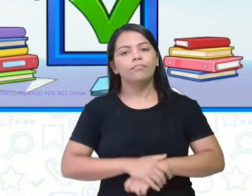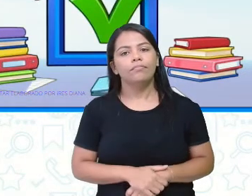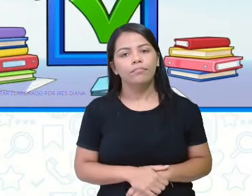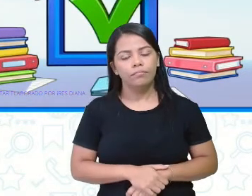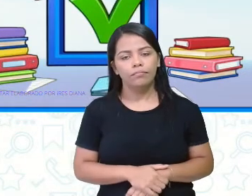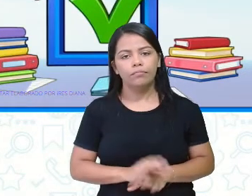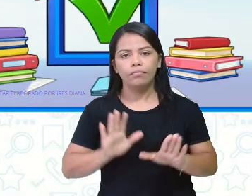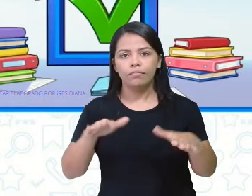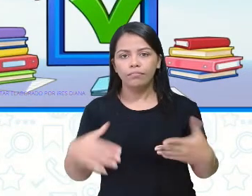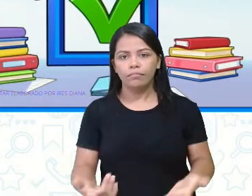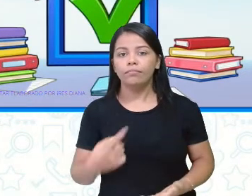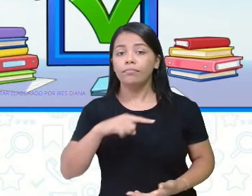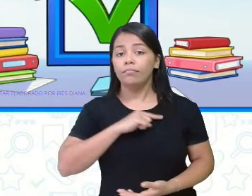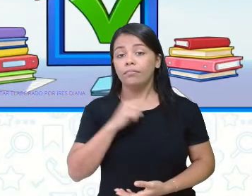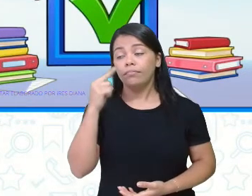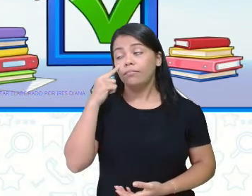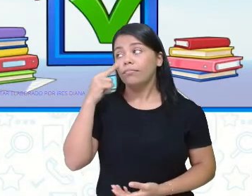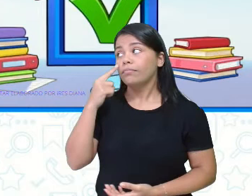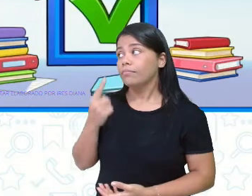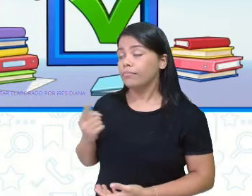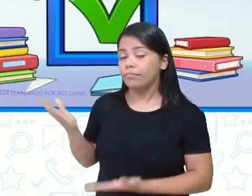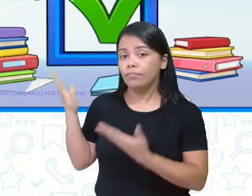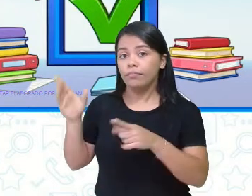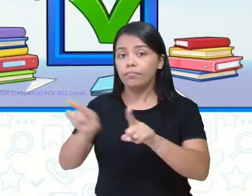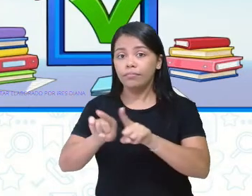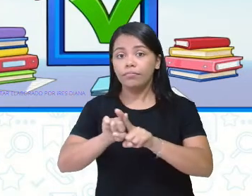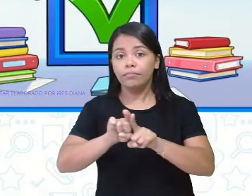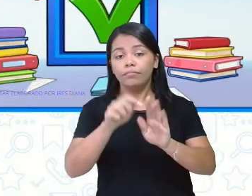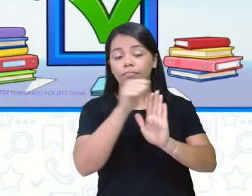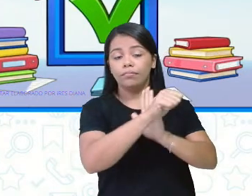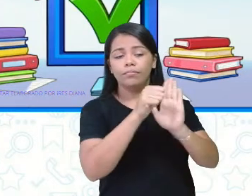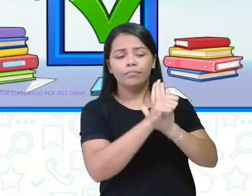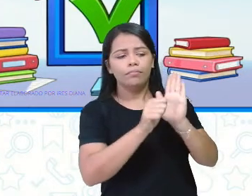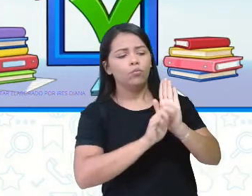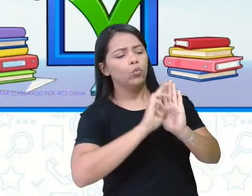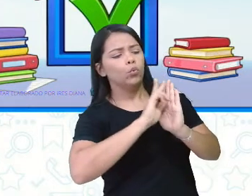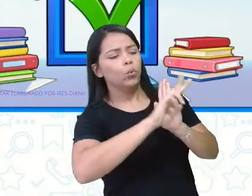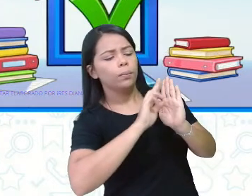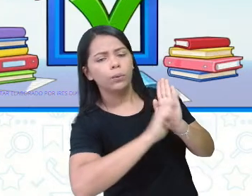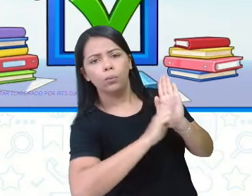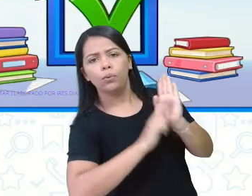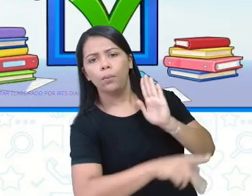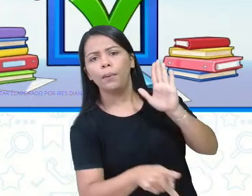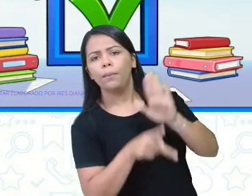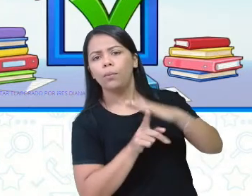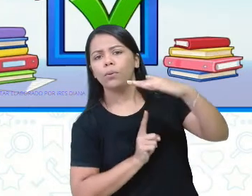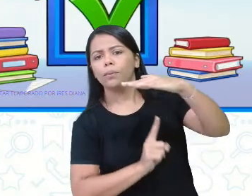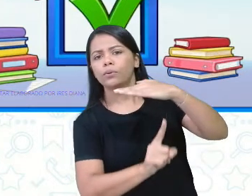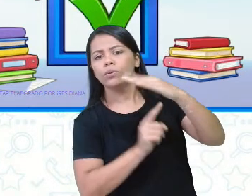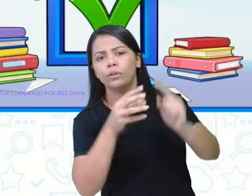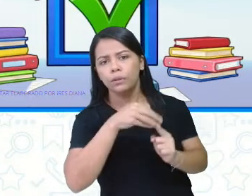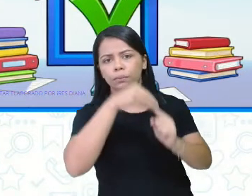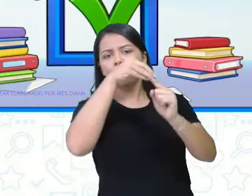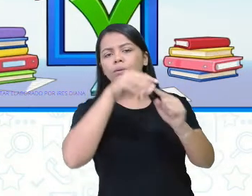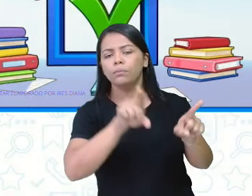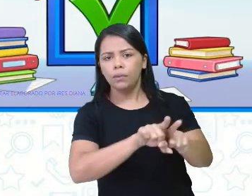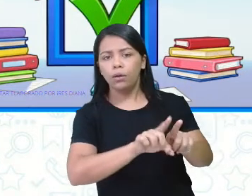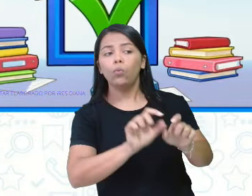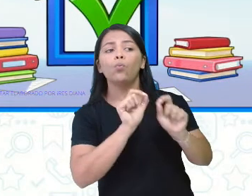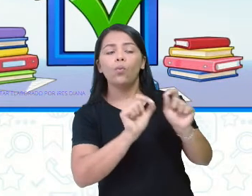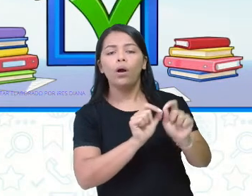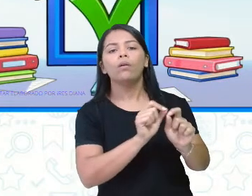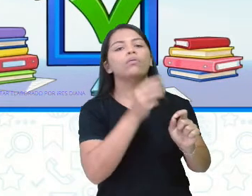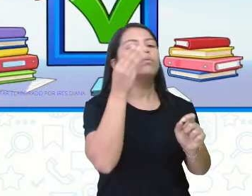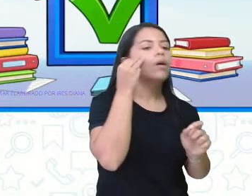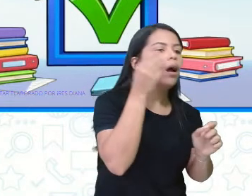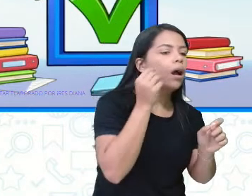Escrevemos os nomes dos personagens. Não foi isso? Isso mesmo. Teve os personagens principais, que foi o Gato e a Onça.